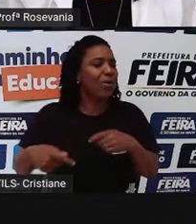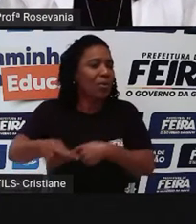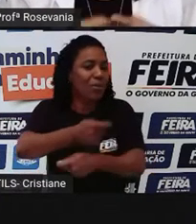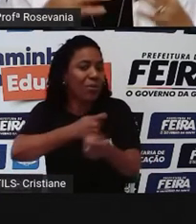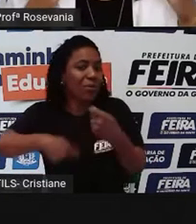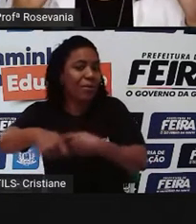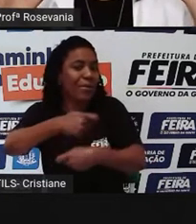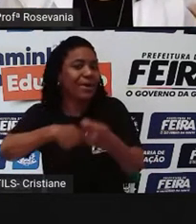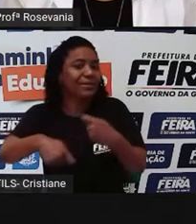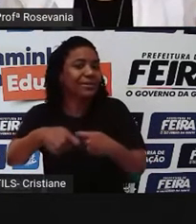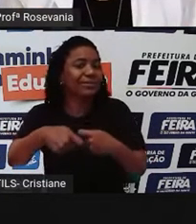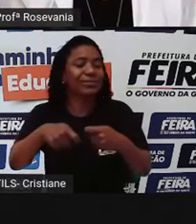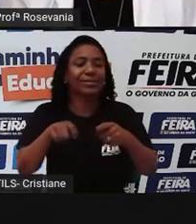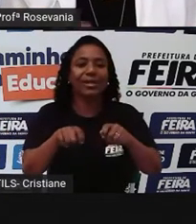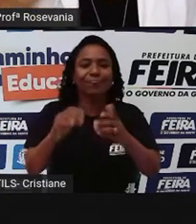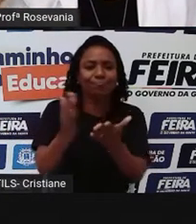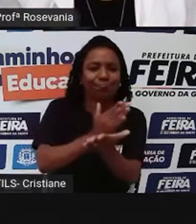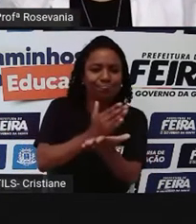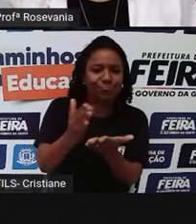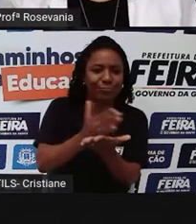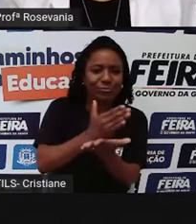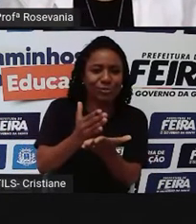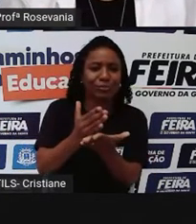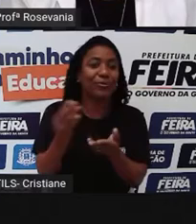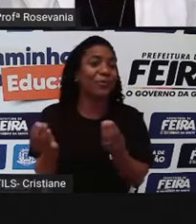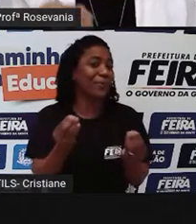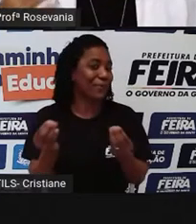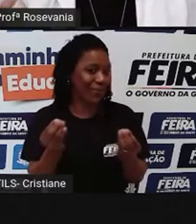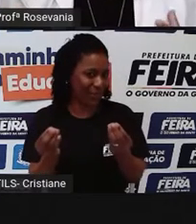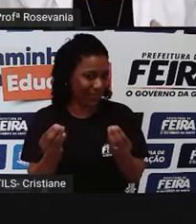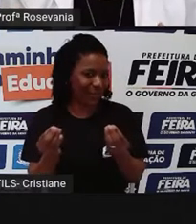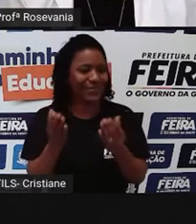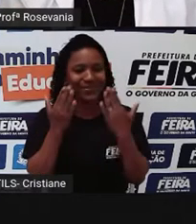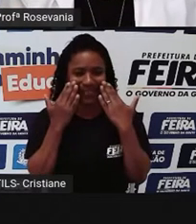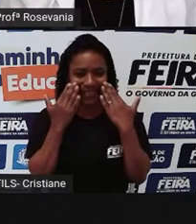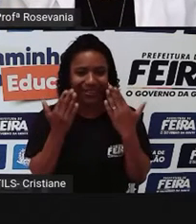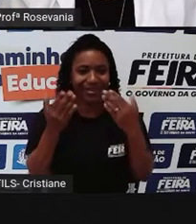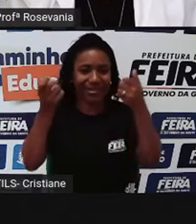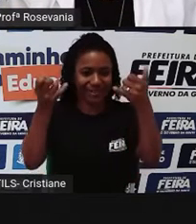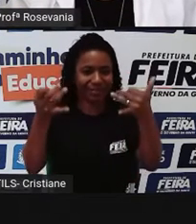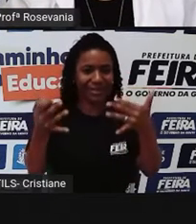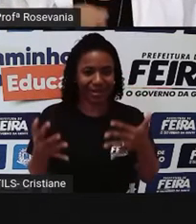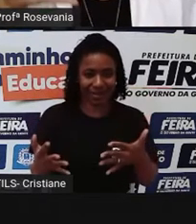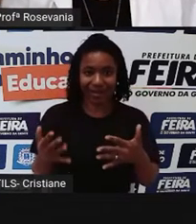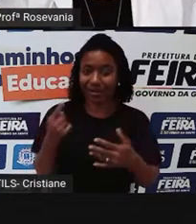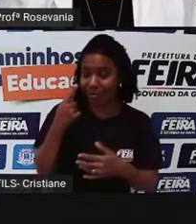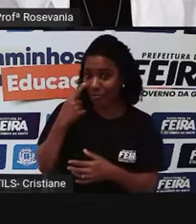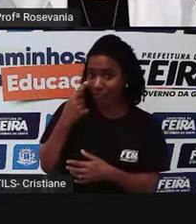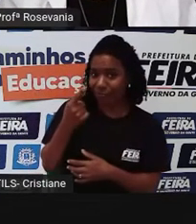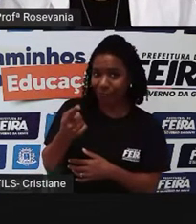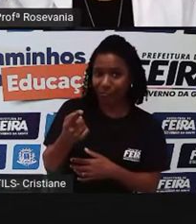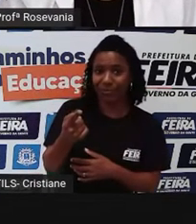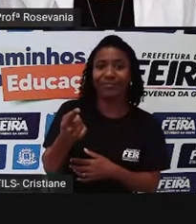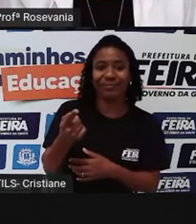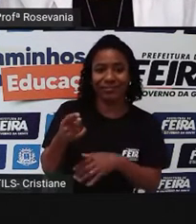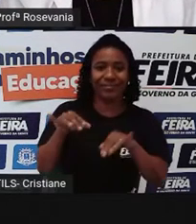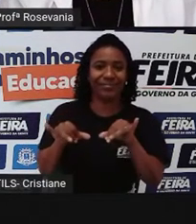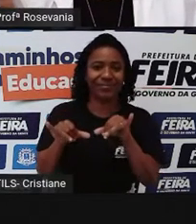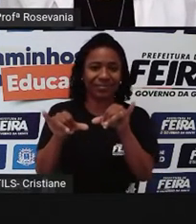hoje de algumas dessas divisões, porque existem outras. Aí vocês estão vendo aí, né, um carrinho de